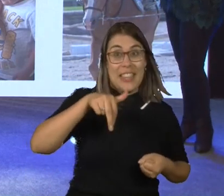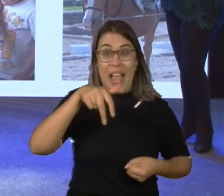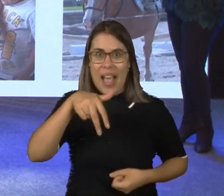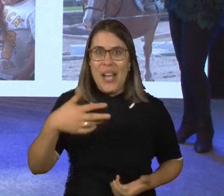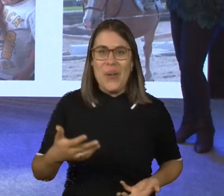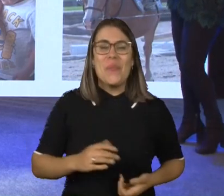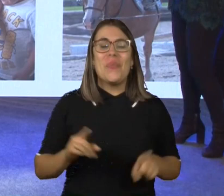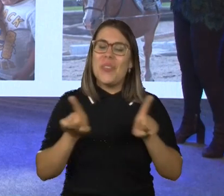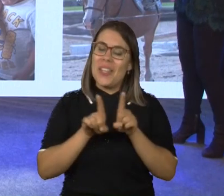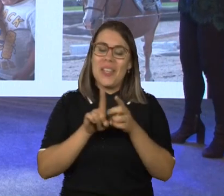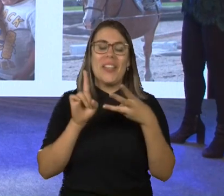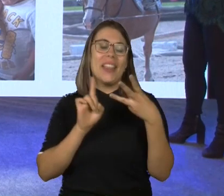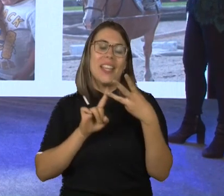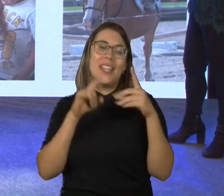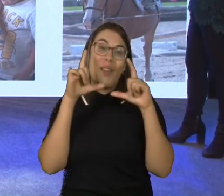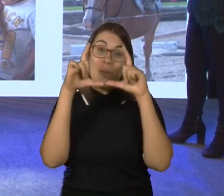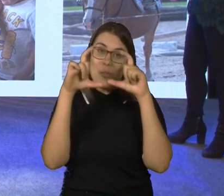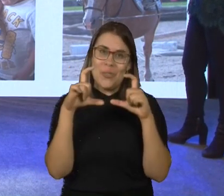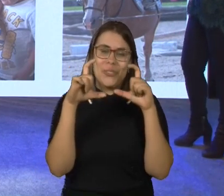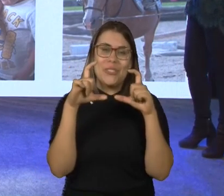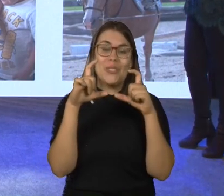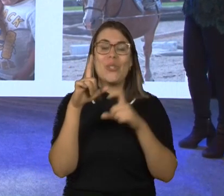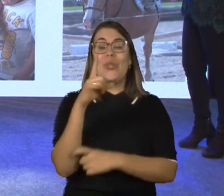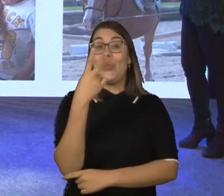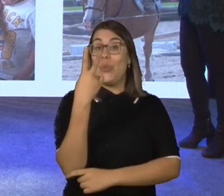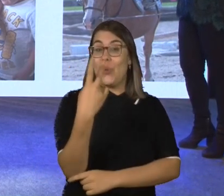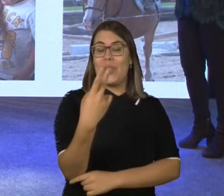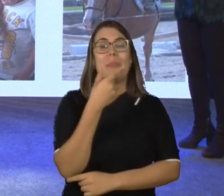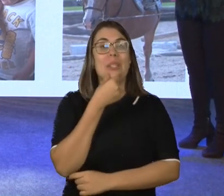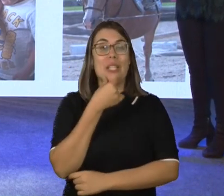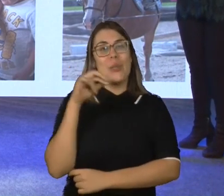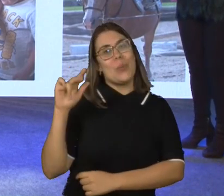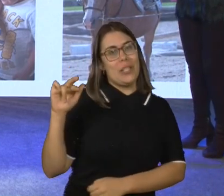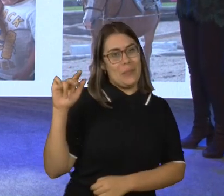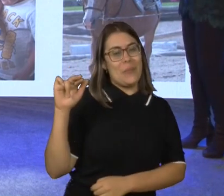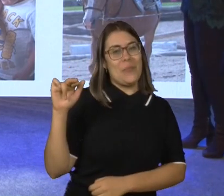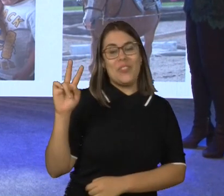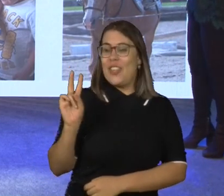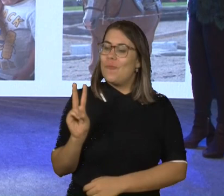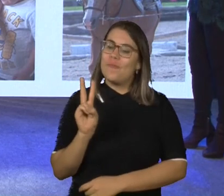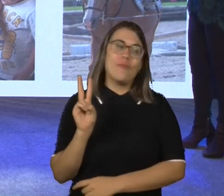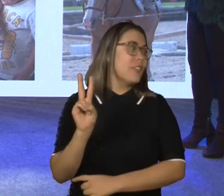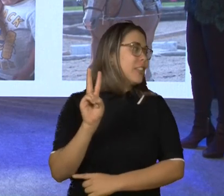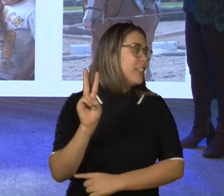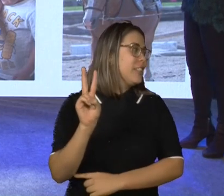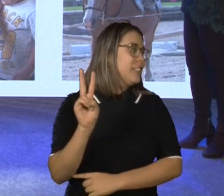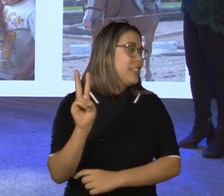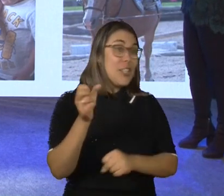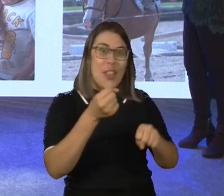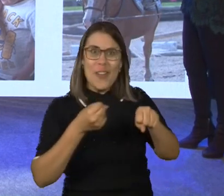E aqui a gente tem, na terceira foto, temos dois meninos que são irmãos, porque eu os conheço, e eles estão